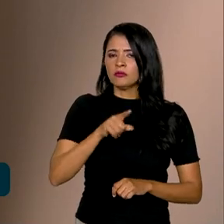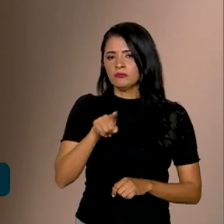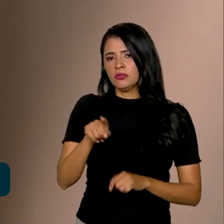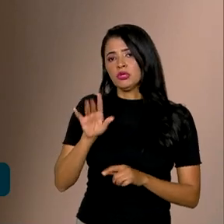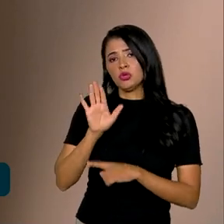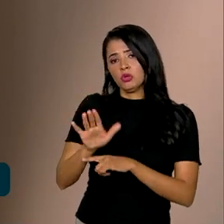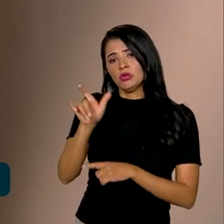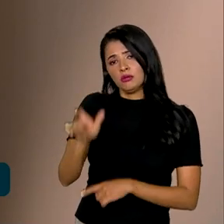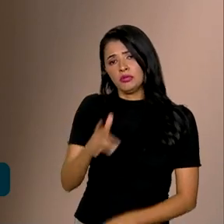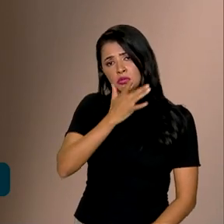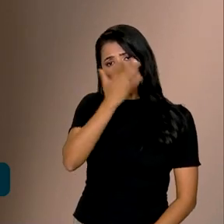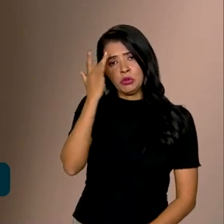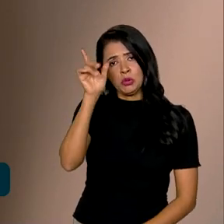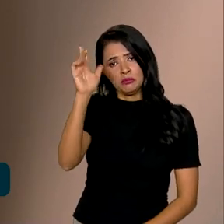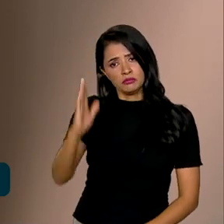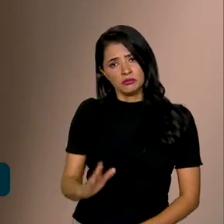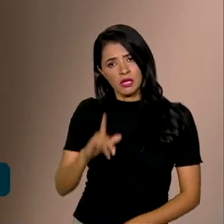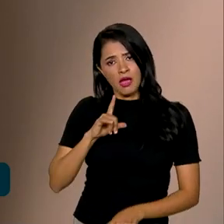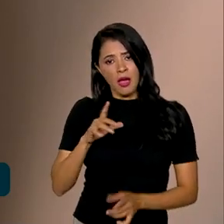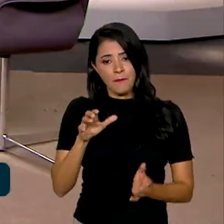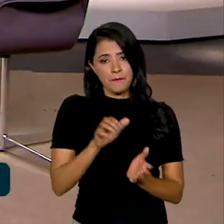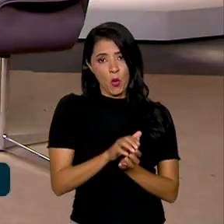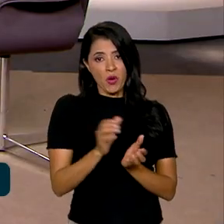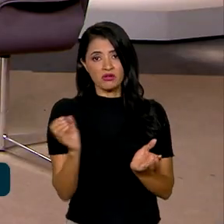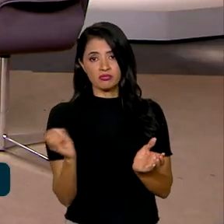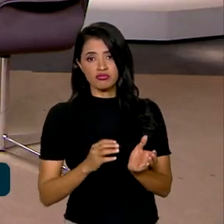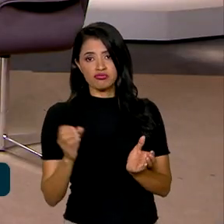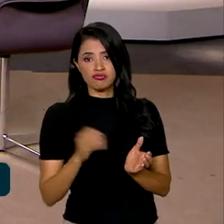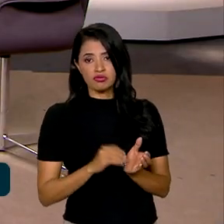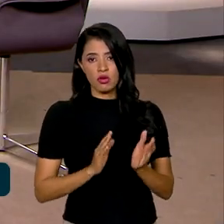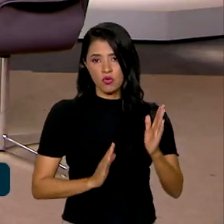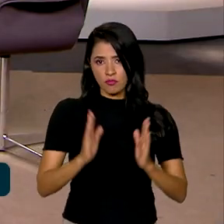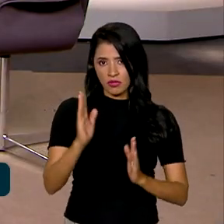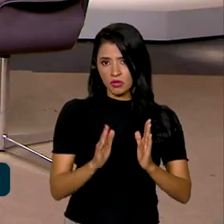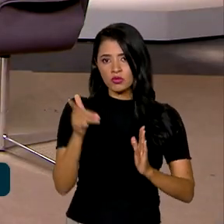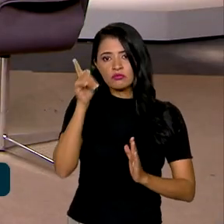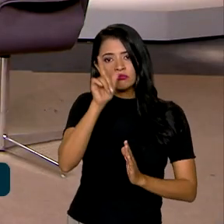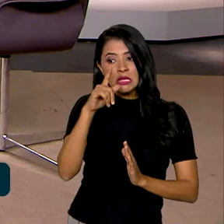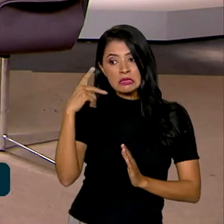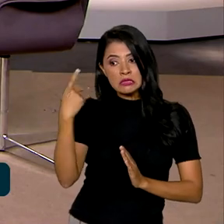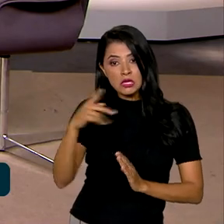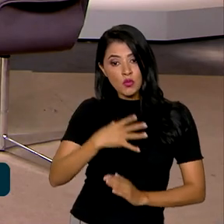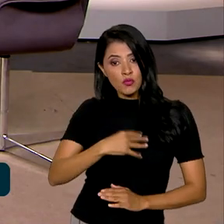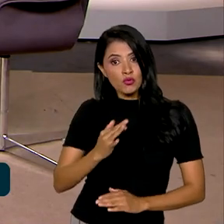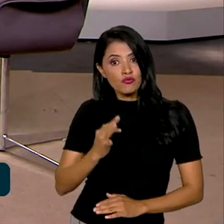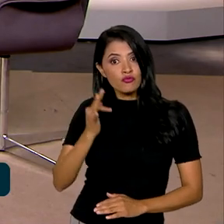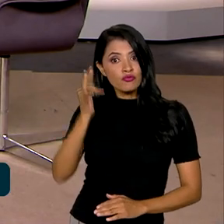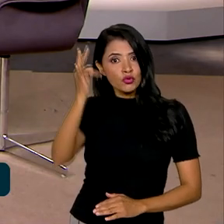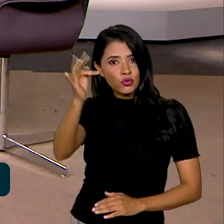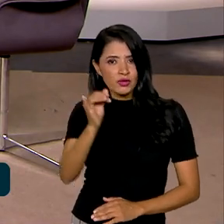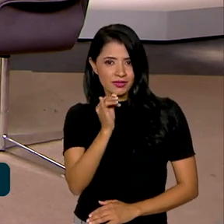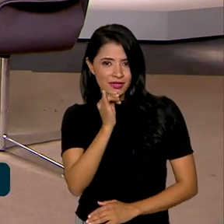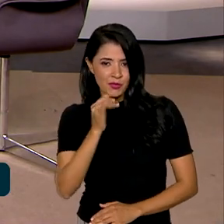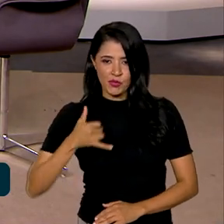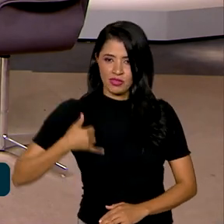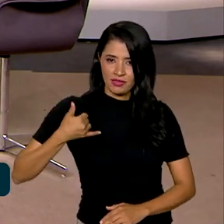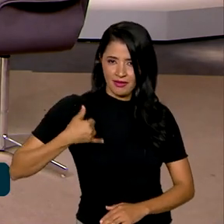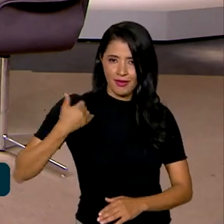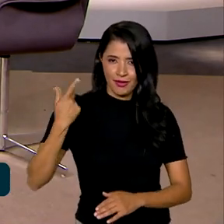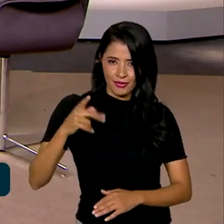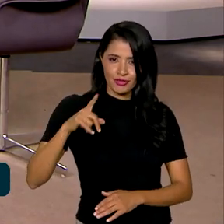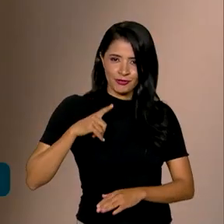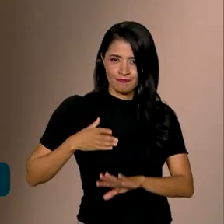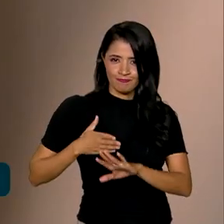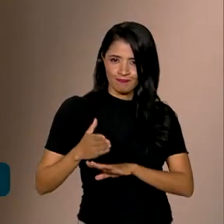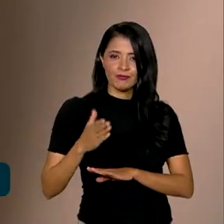aquele brasileiro a fazer uma poupança durante um período, para que o seu filho, quando chegar, por exemplo, na idade de